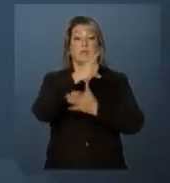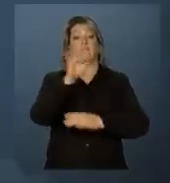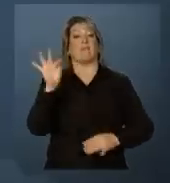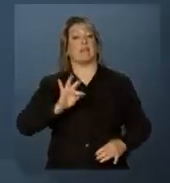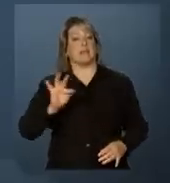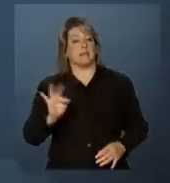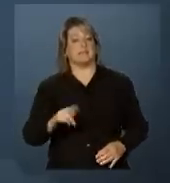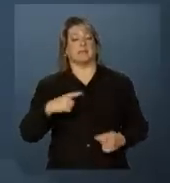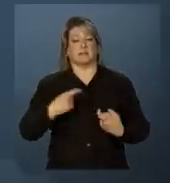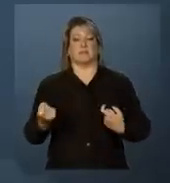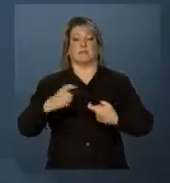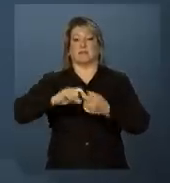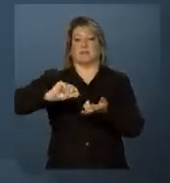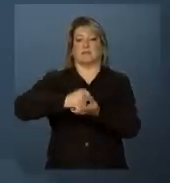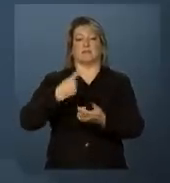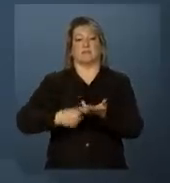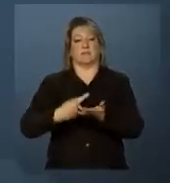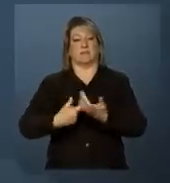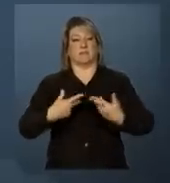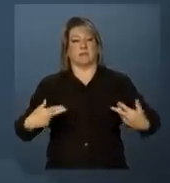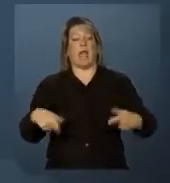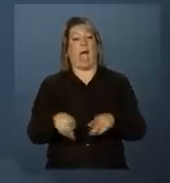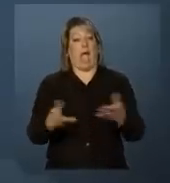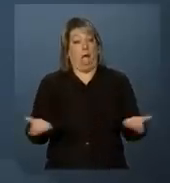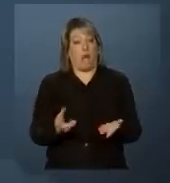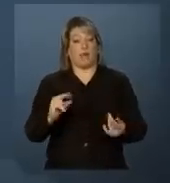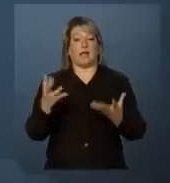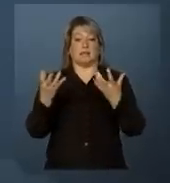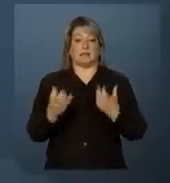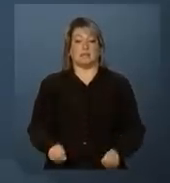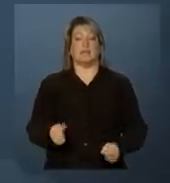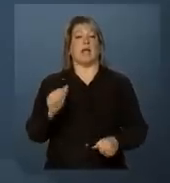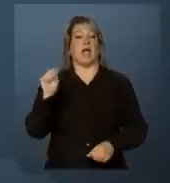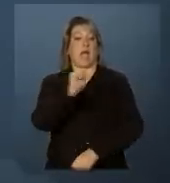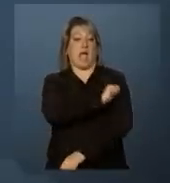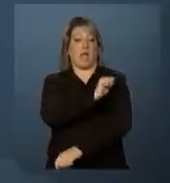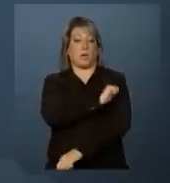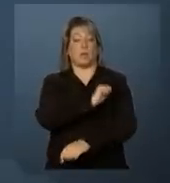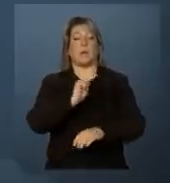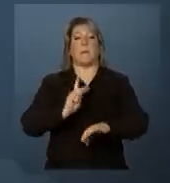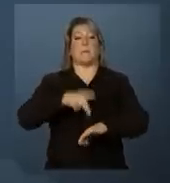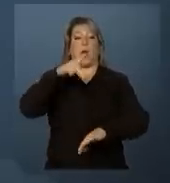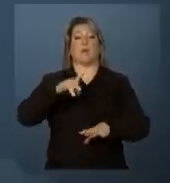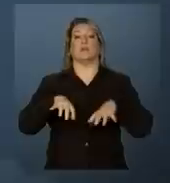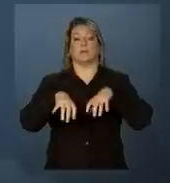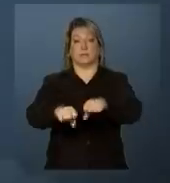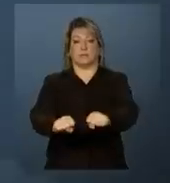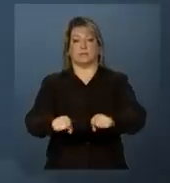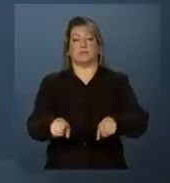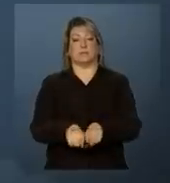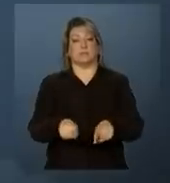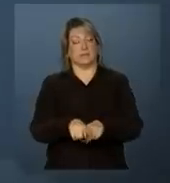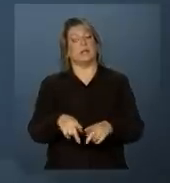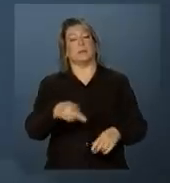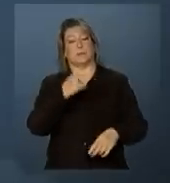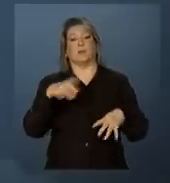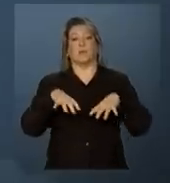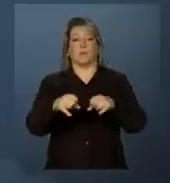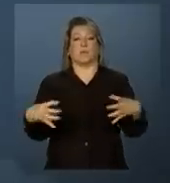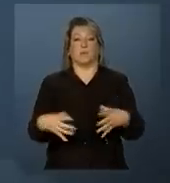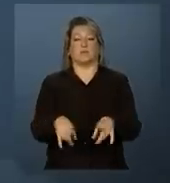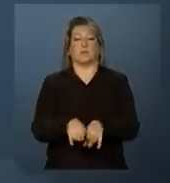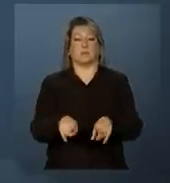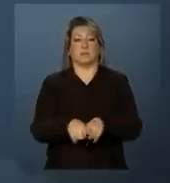França. Agora serão aceitos alunos de pós-graduação, além dos estudantes de graduação. De Paris, a